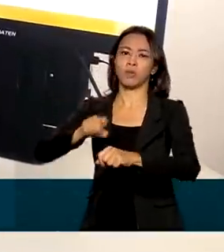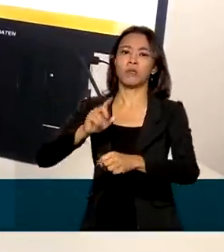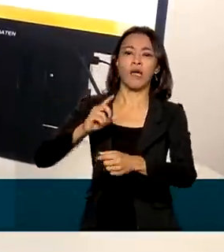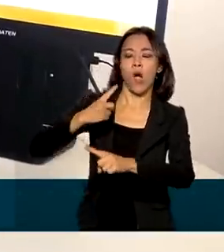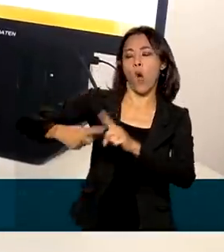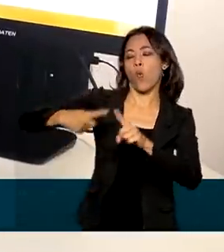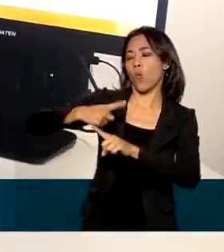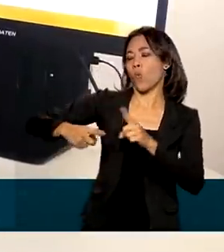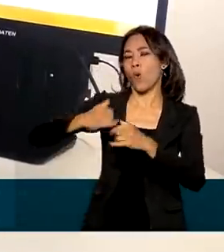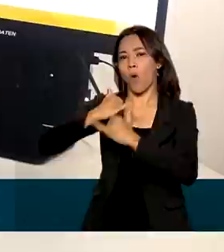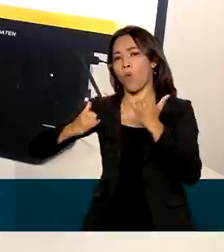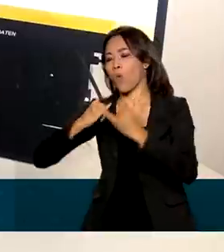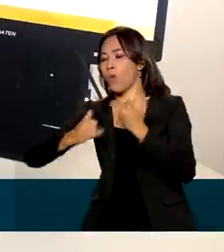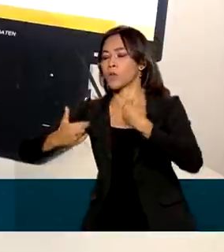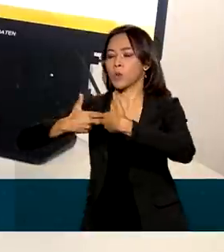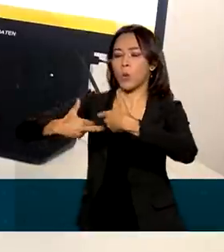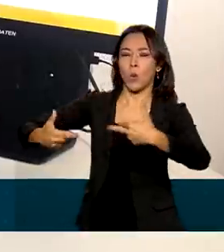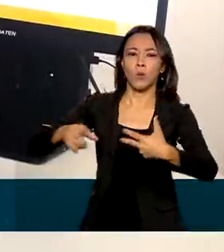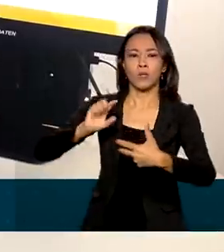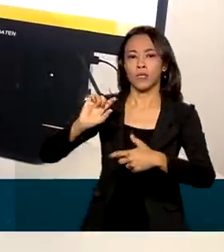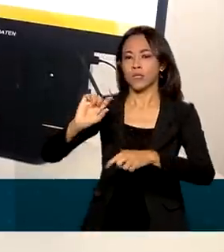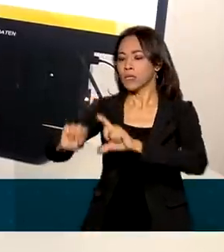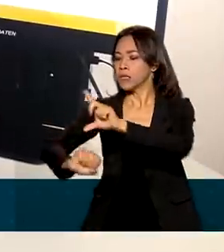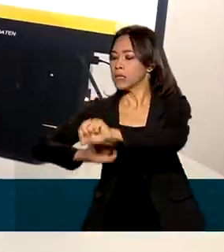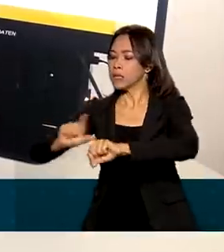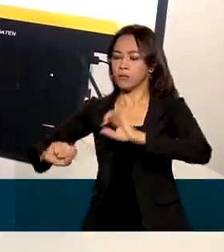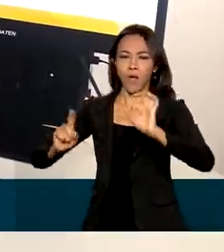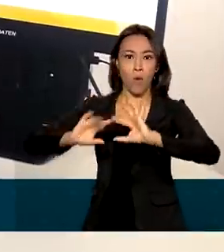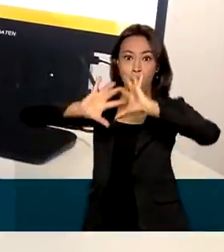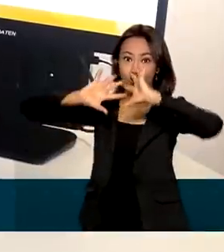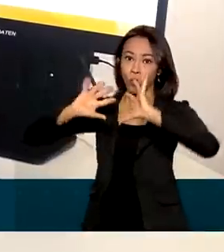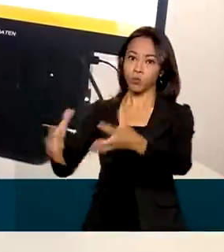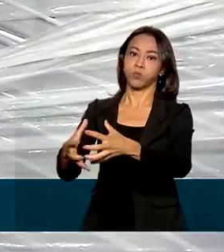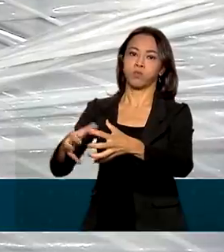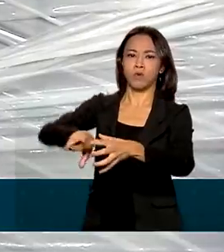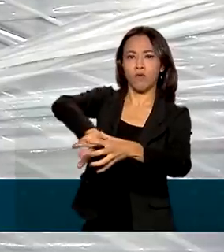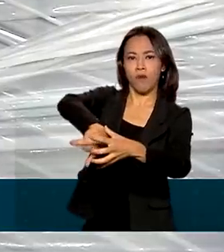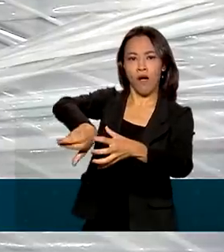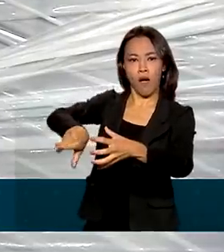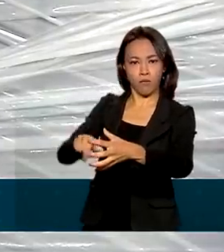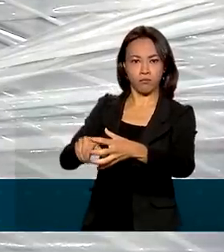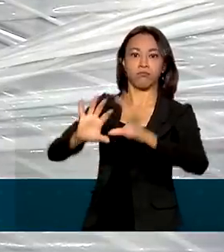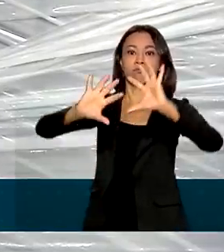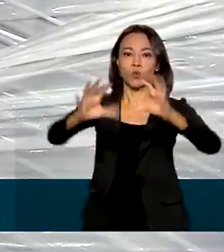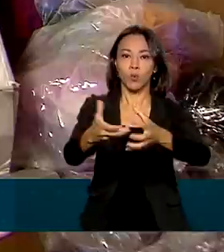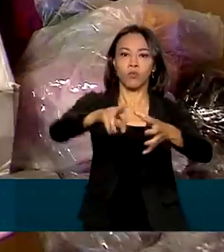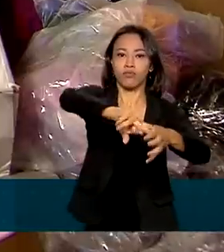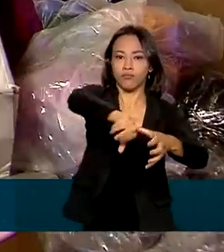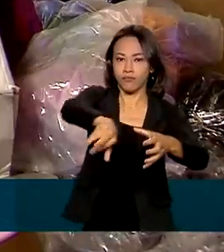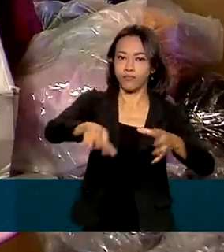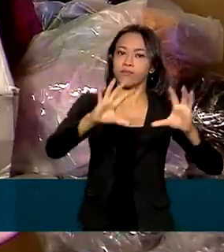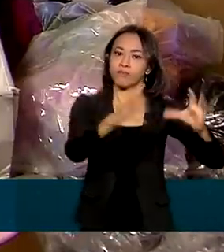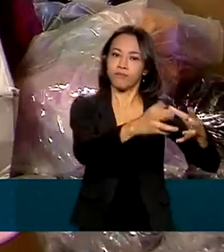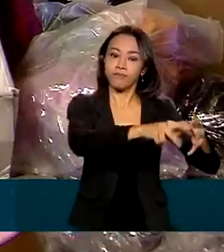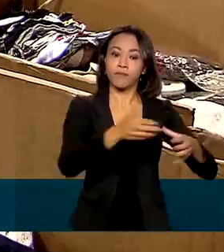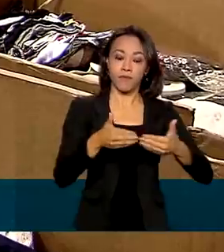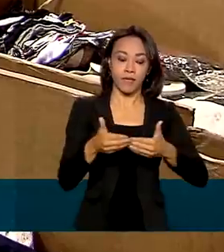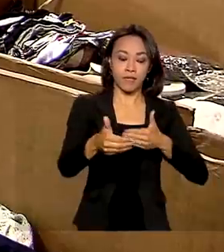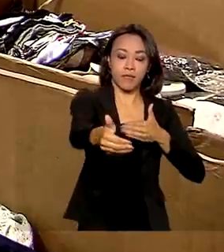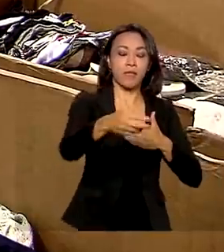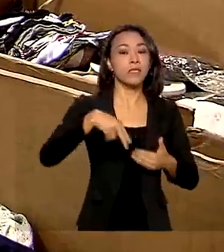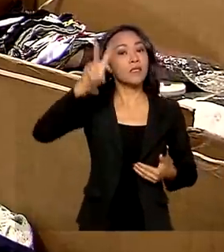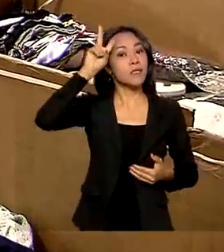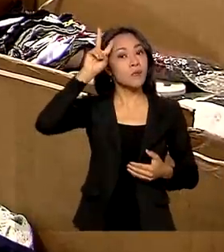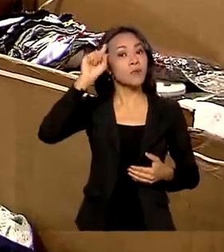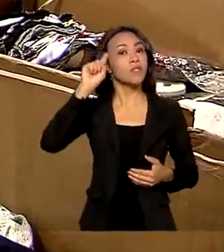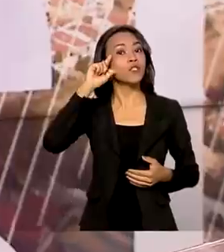lances para itens específicos dentro de cada lote. O leilão dos Correios será na próxima segunda-feira, dia